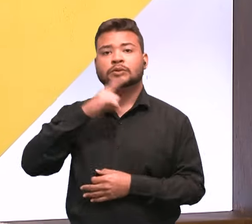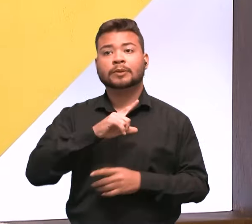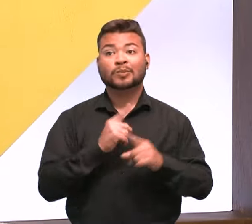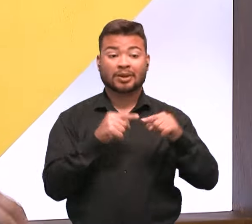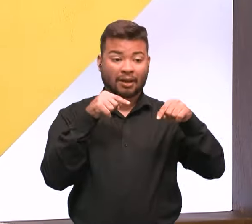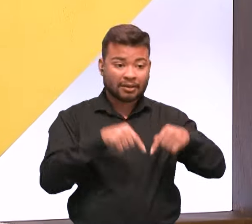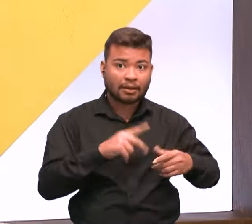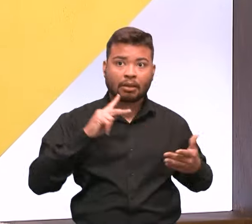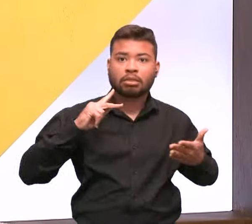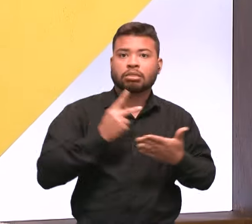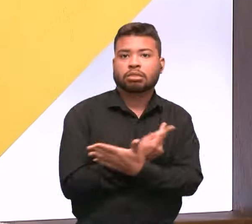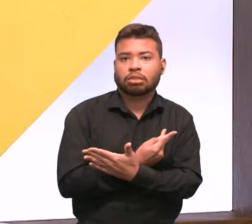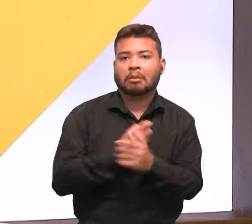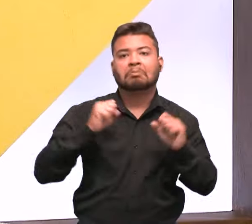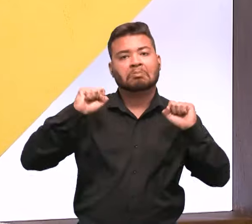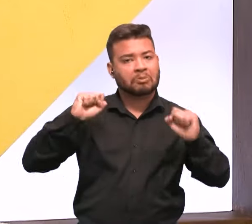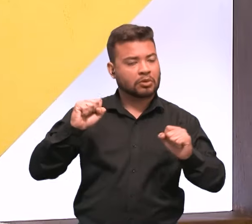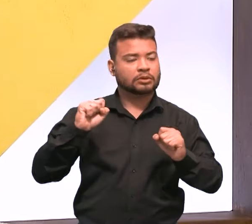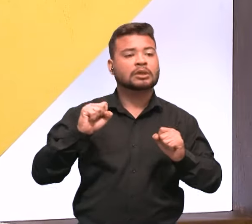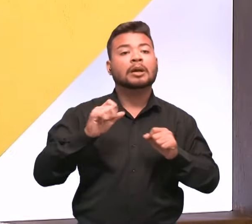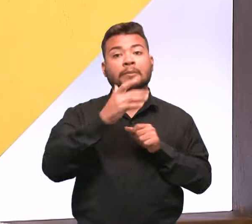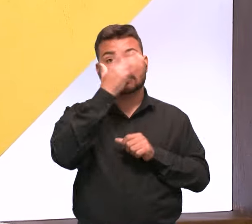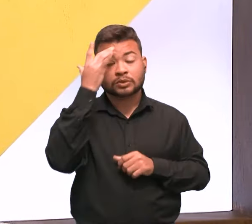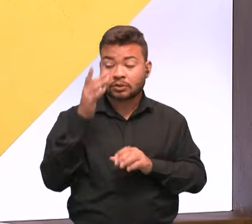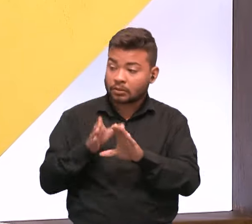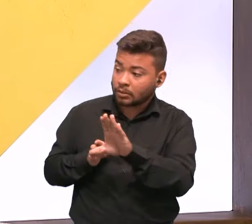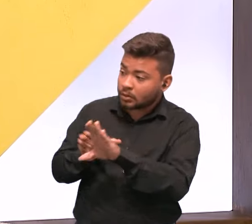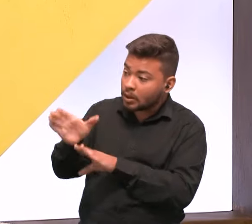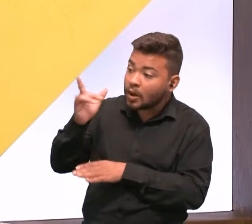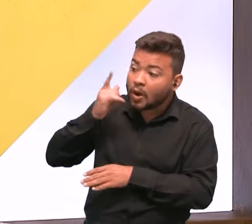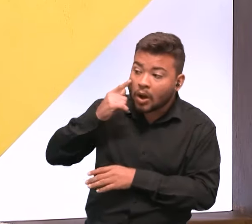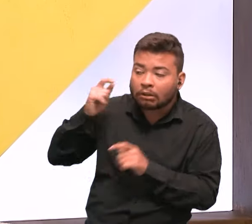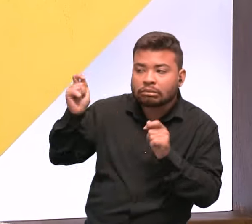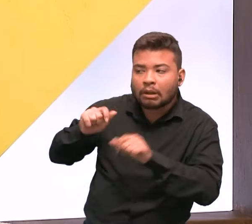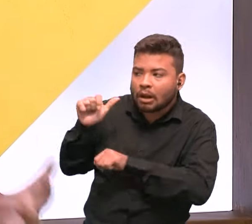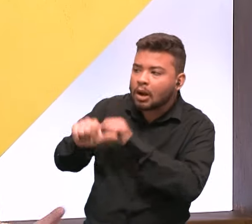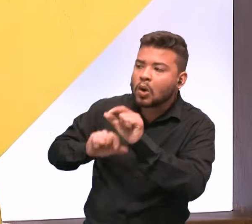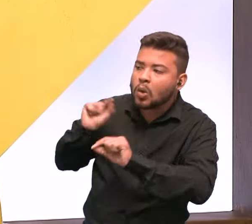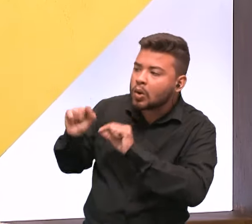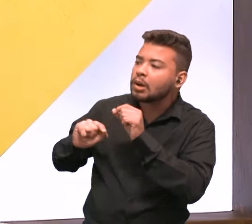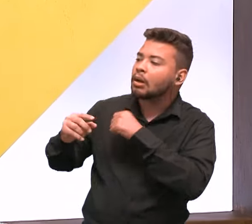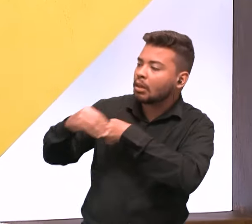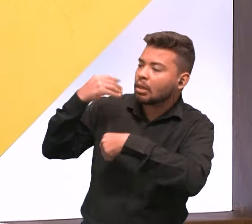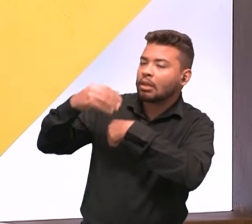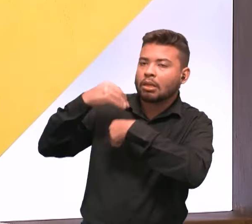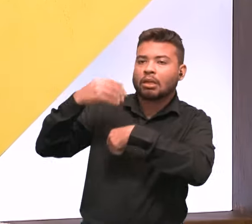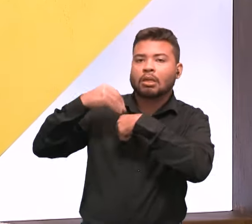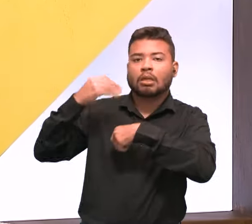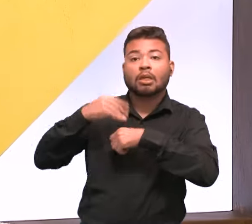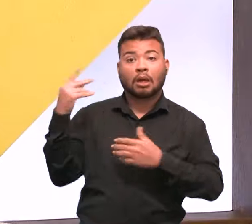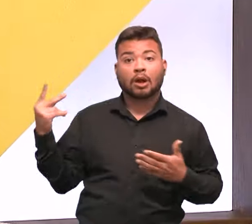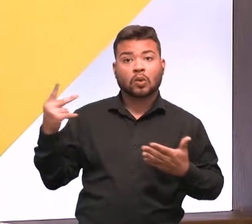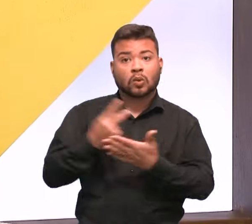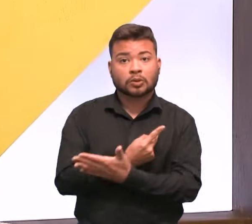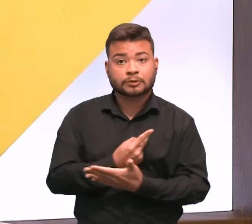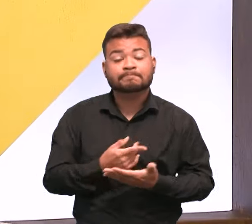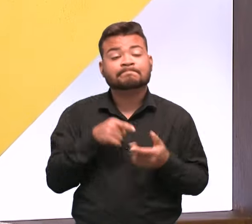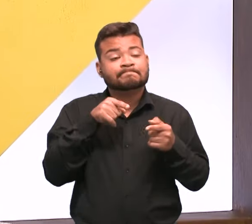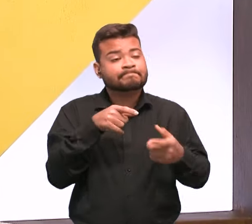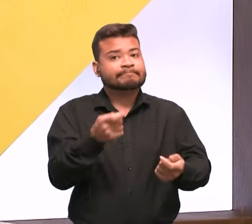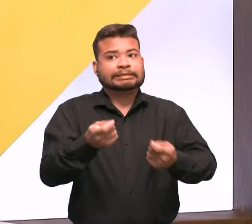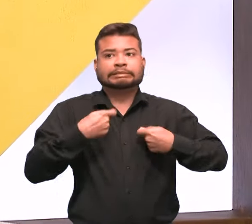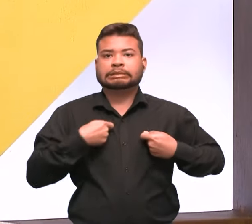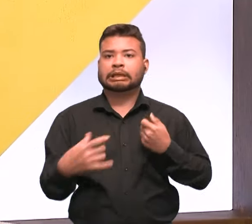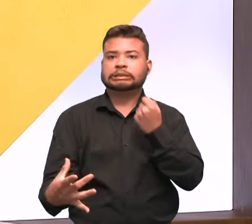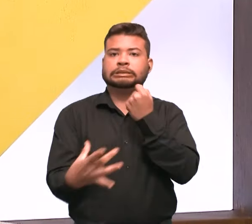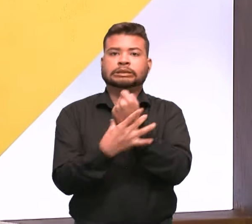errar e que se a gente erra, tem alguém ali para falar, Olha, esse ponto aqui você podia fazer de outro jeito, você podia tentar fazer outra coisa. Então, isso traz uma segurança